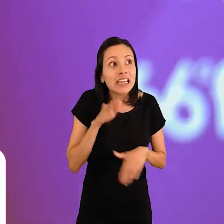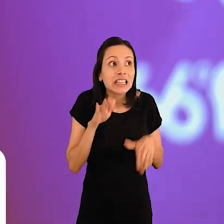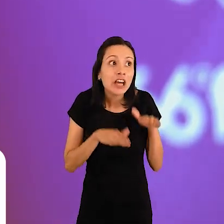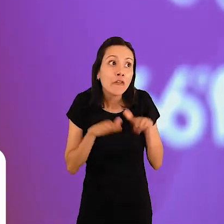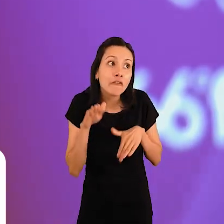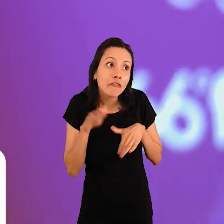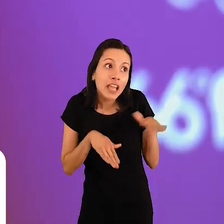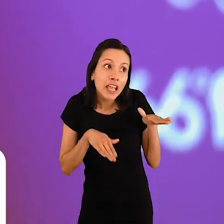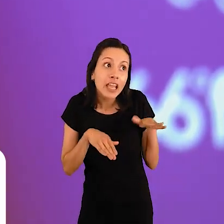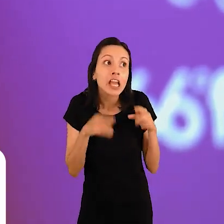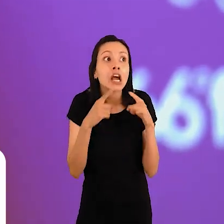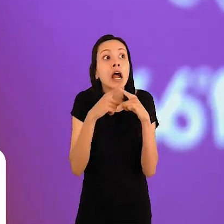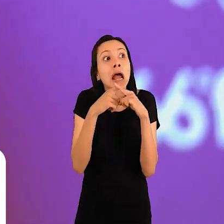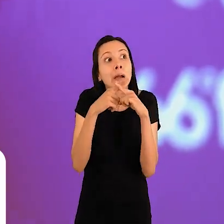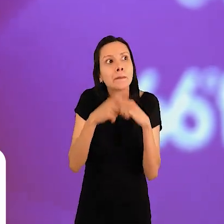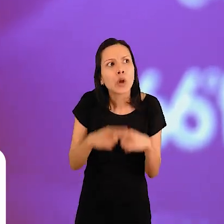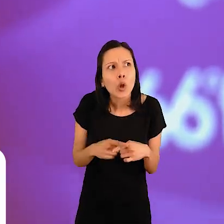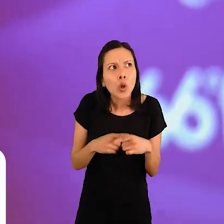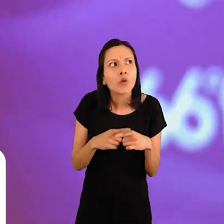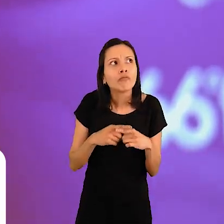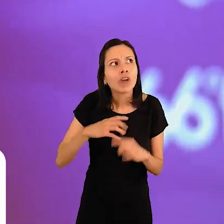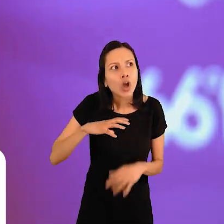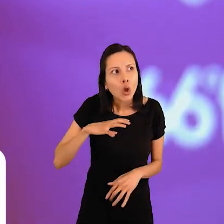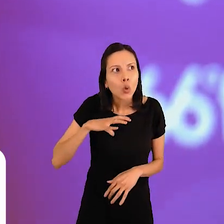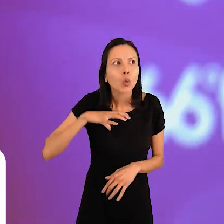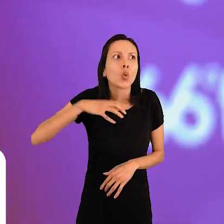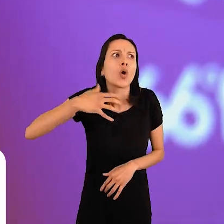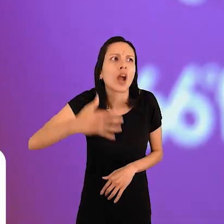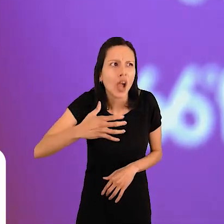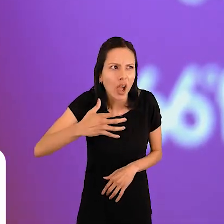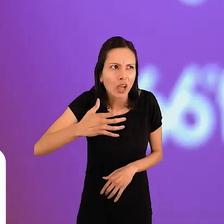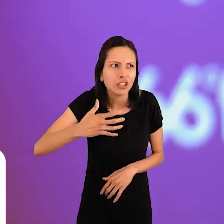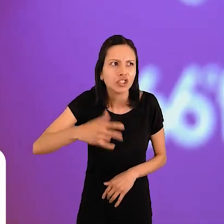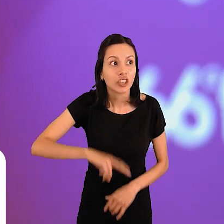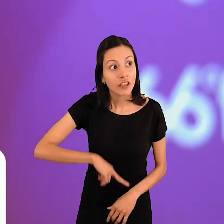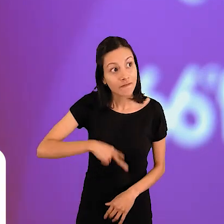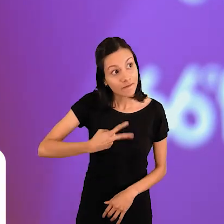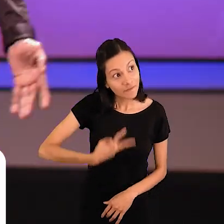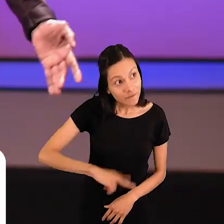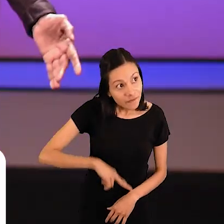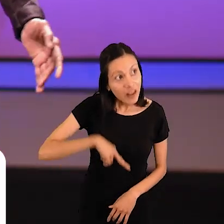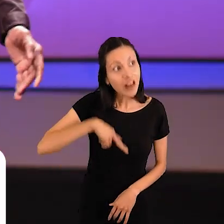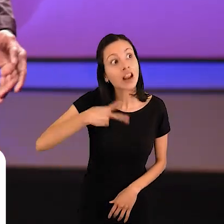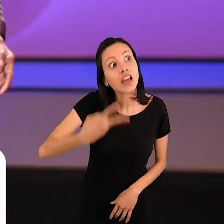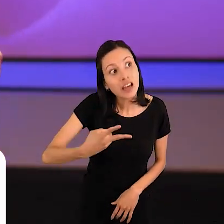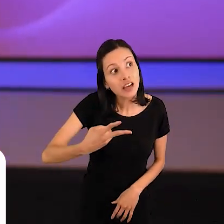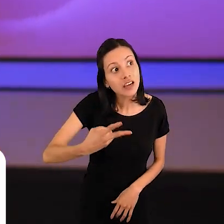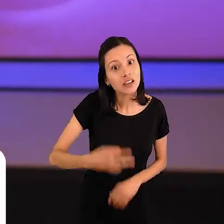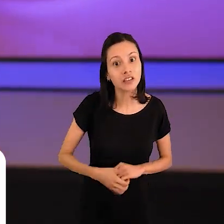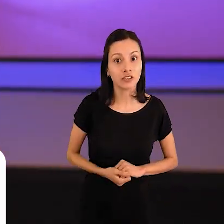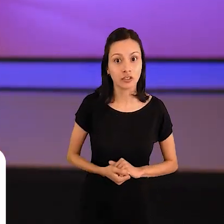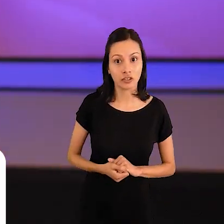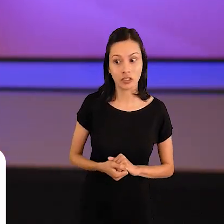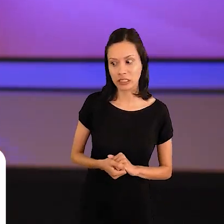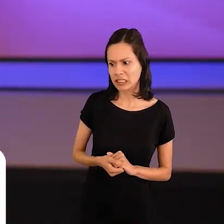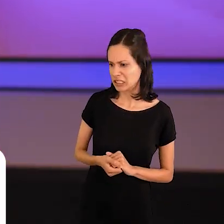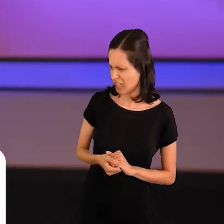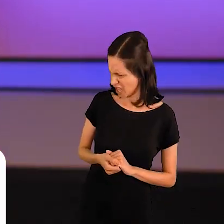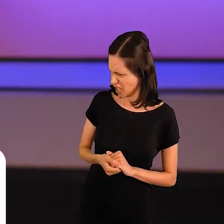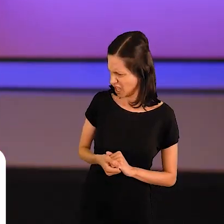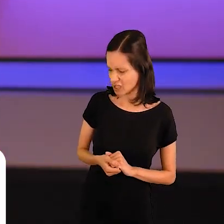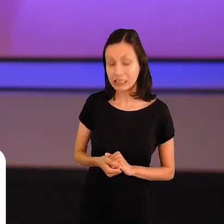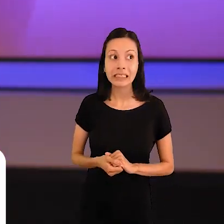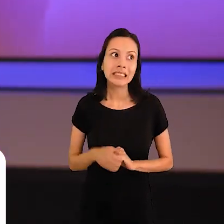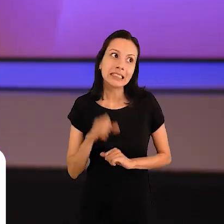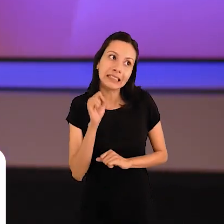de coragem, de valentia. Assim? É igual? É, aquele